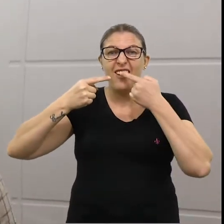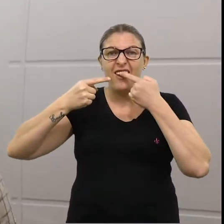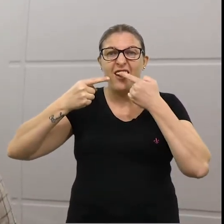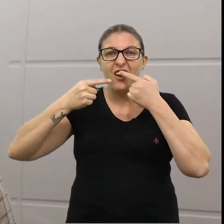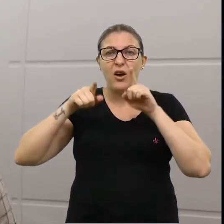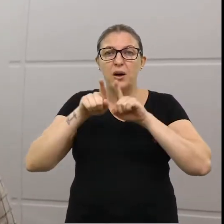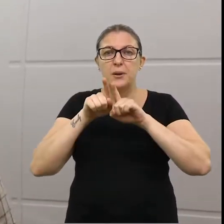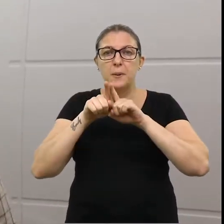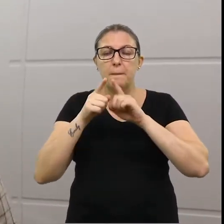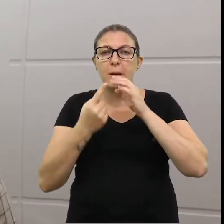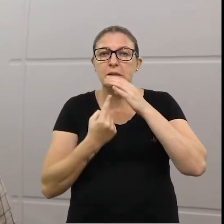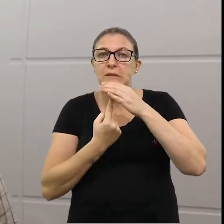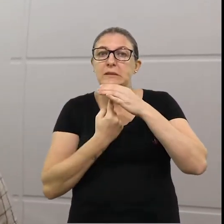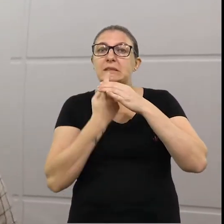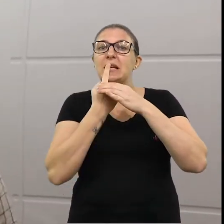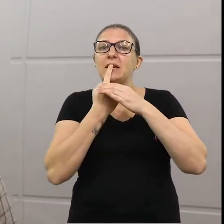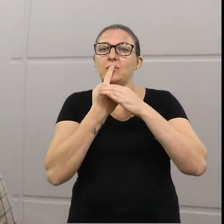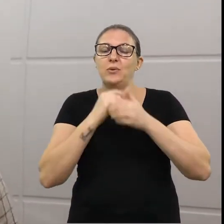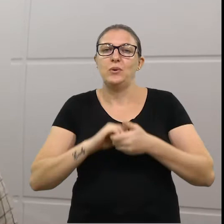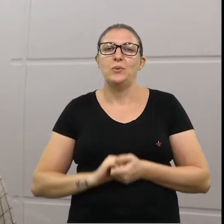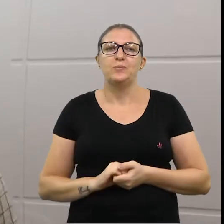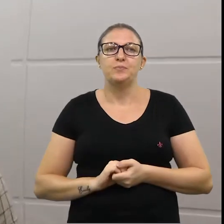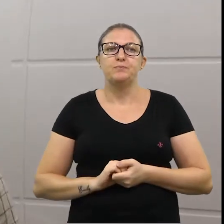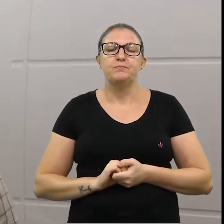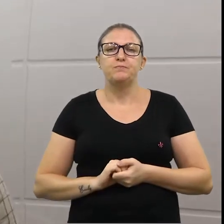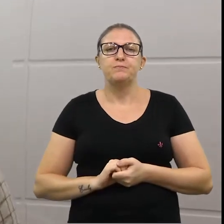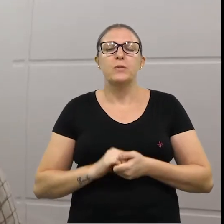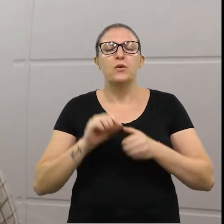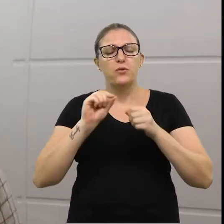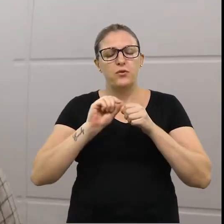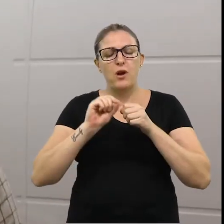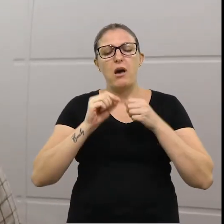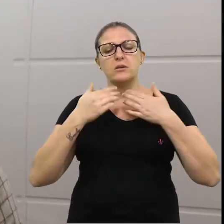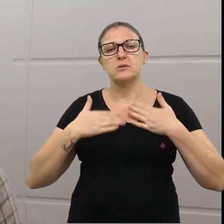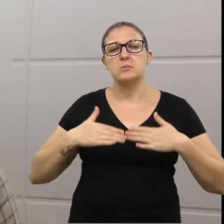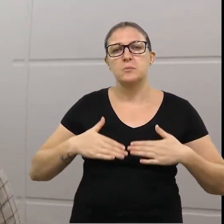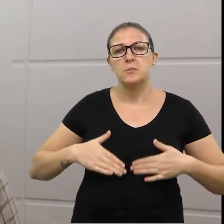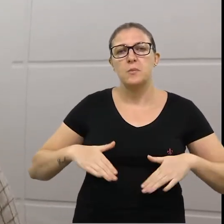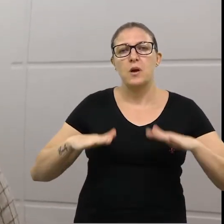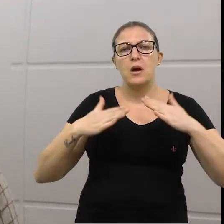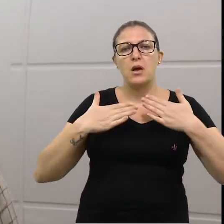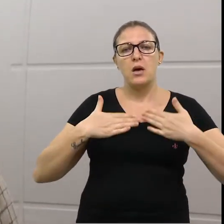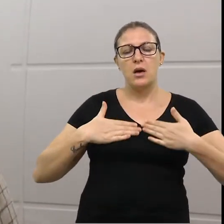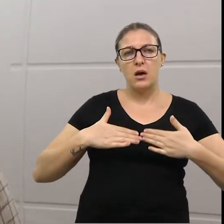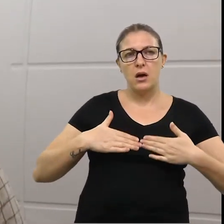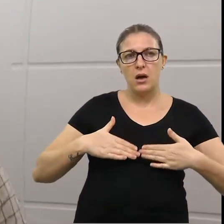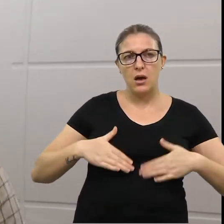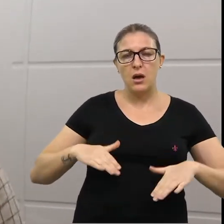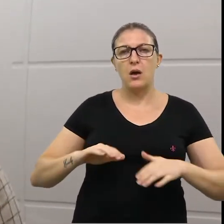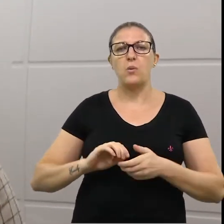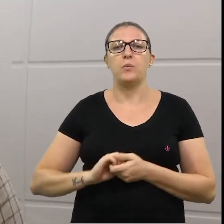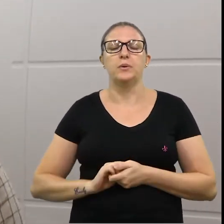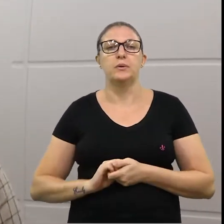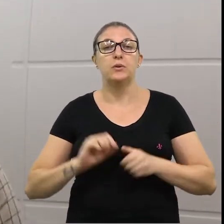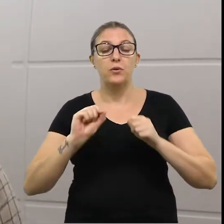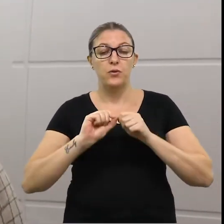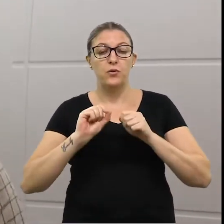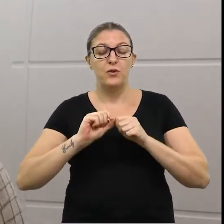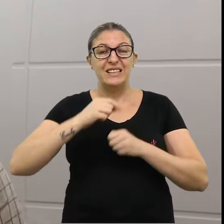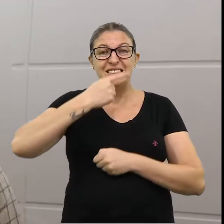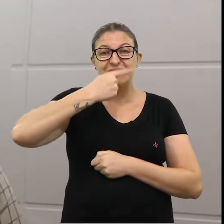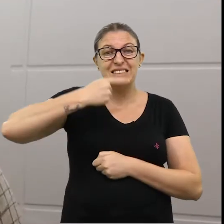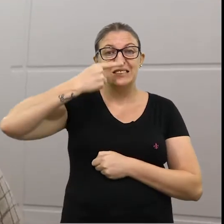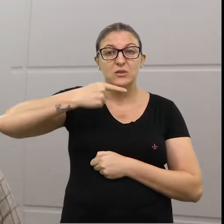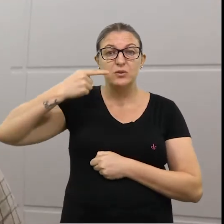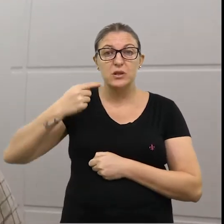interna quanto a superfície externa do dente. Não tenha pressa para realizar a escovação. Realize a higiene